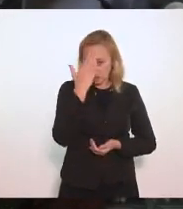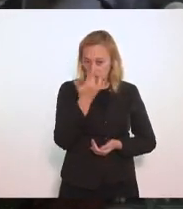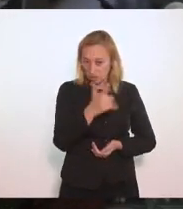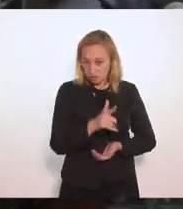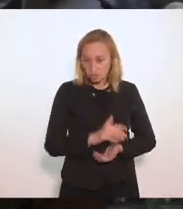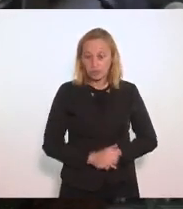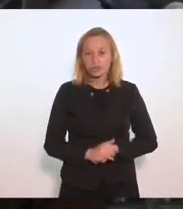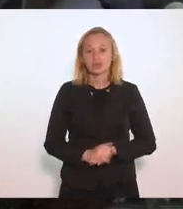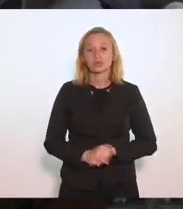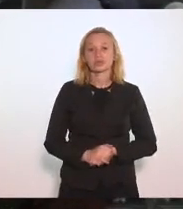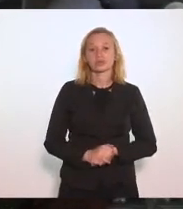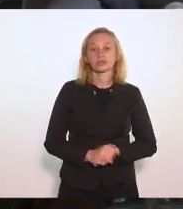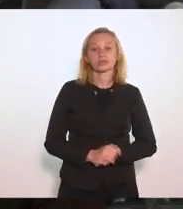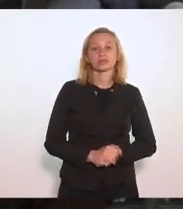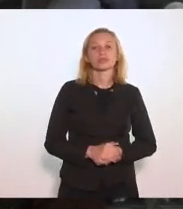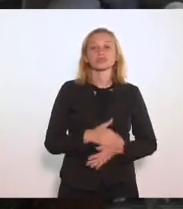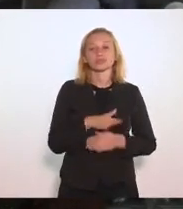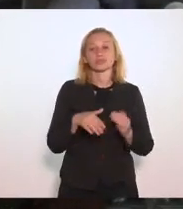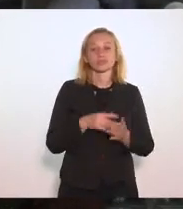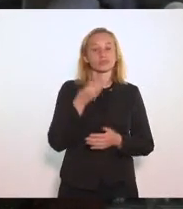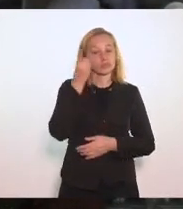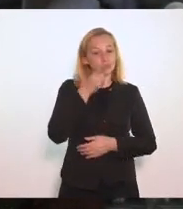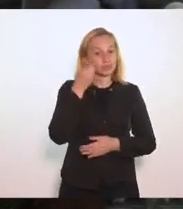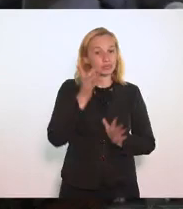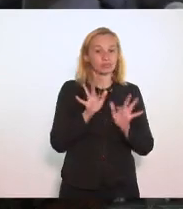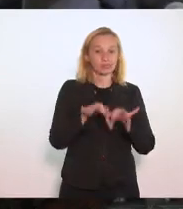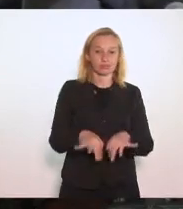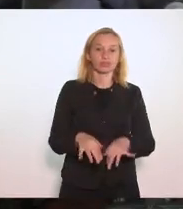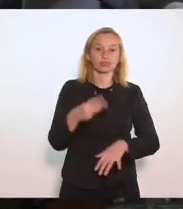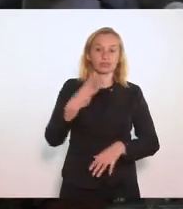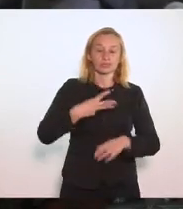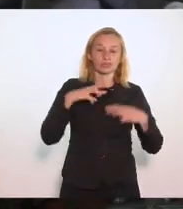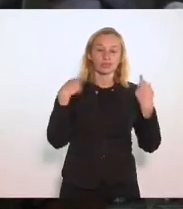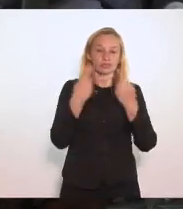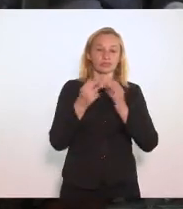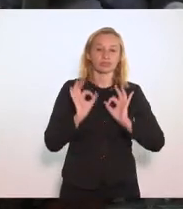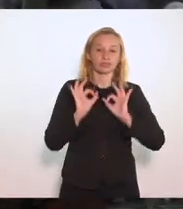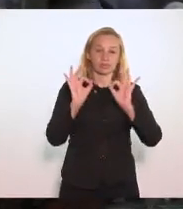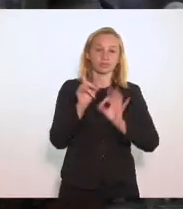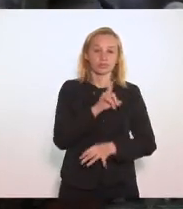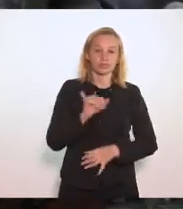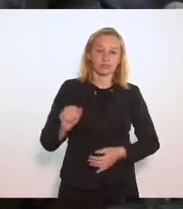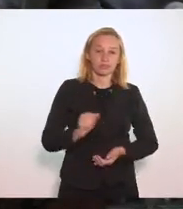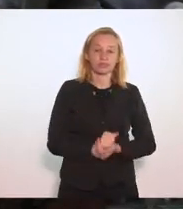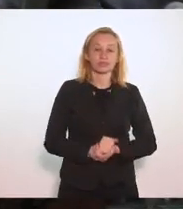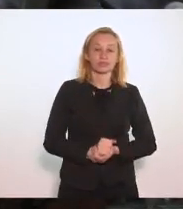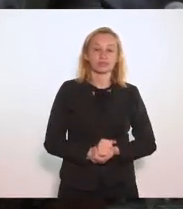Todas as deputadas E deputadas Está encerrada A terceira sessão Extraordinária Do dia